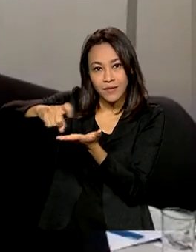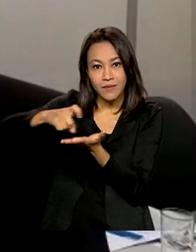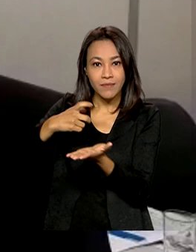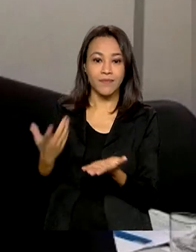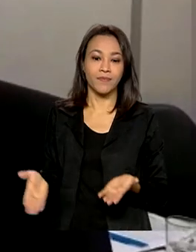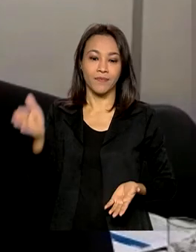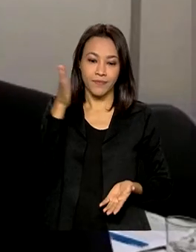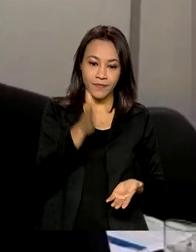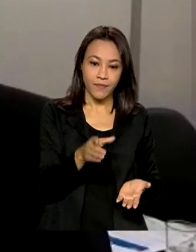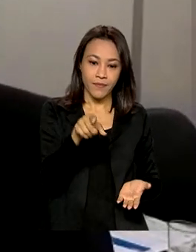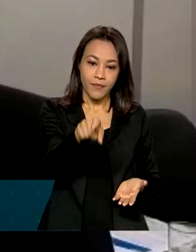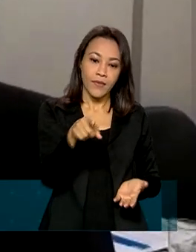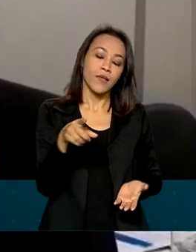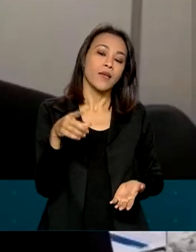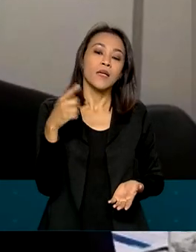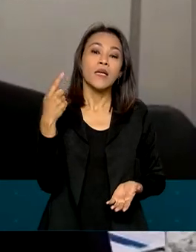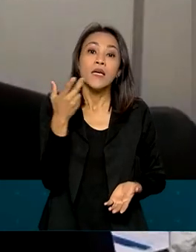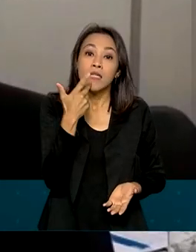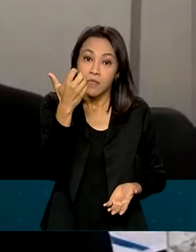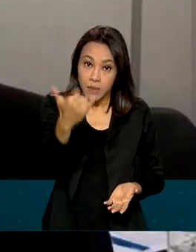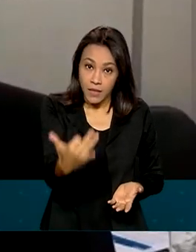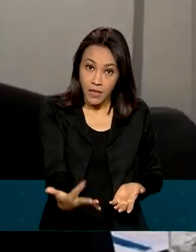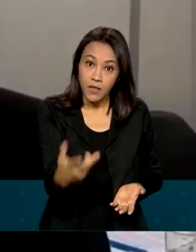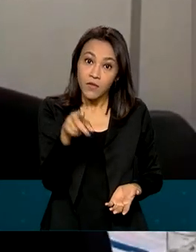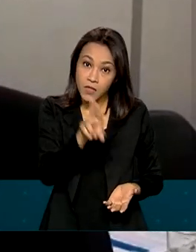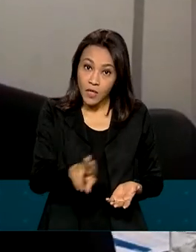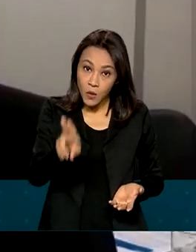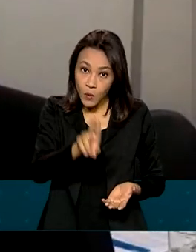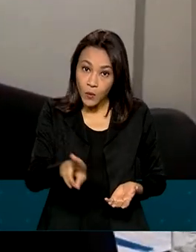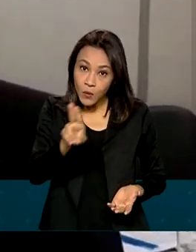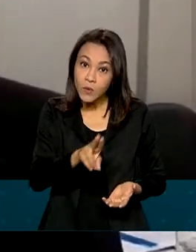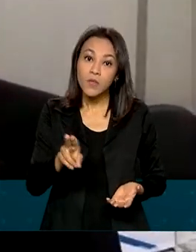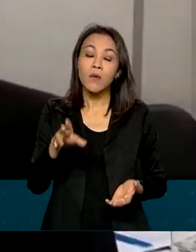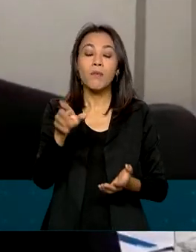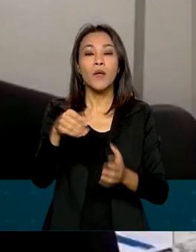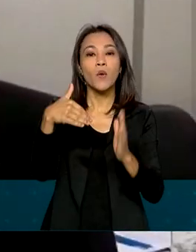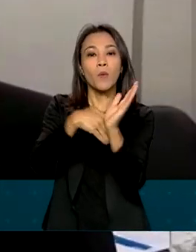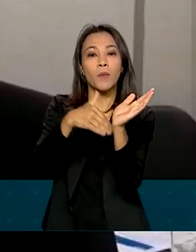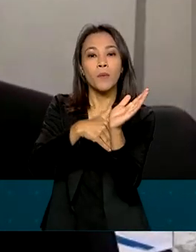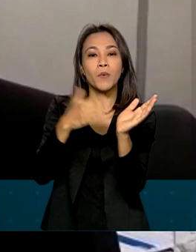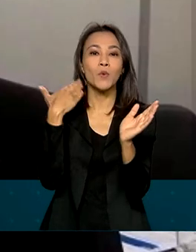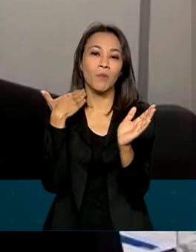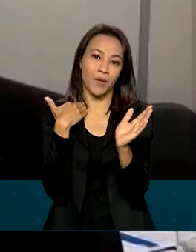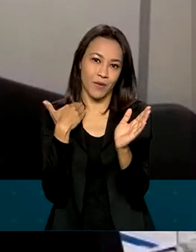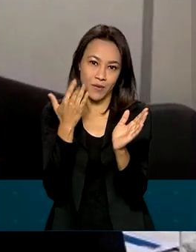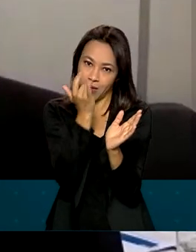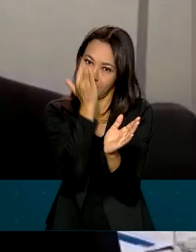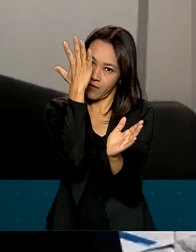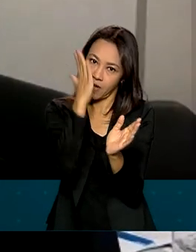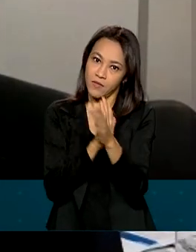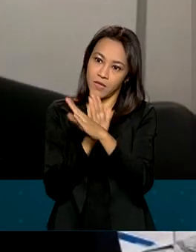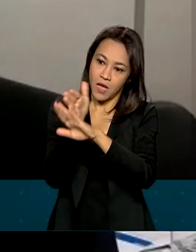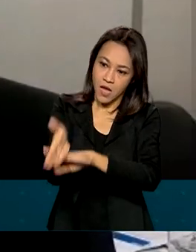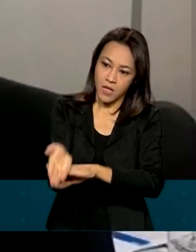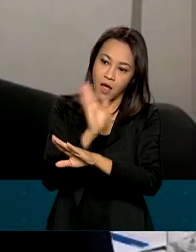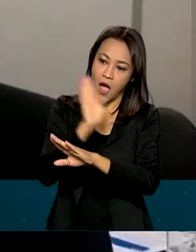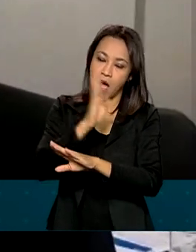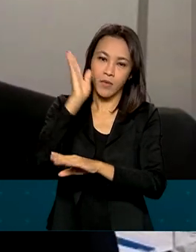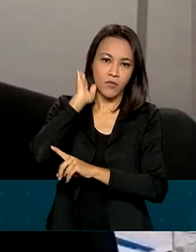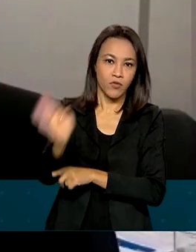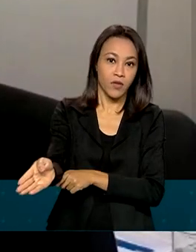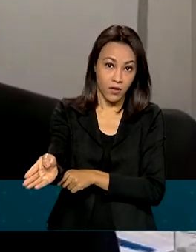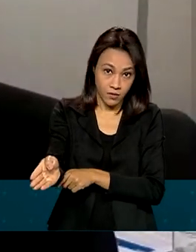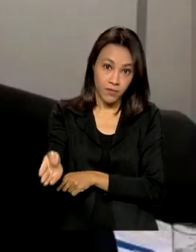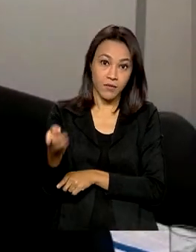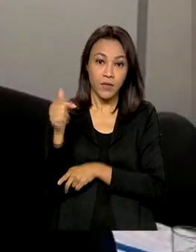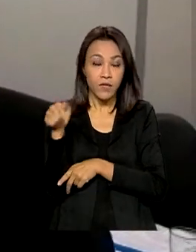você utilize inicialmente a opção de login pelo banco, que é a mais fácil e mais rápida, e você já, com